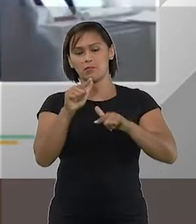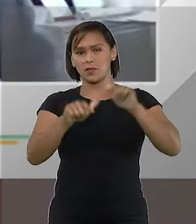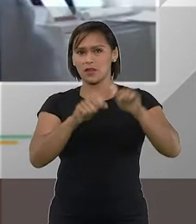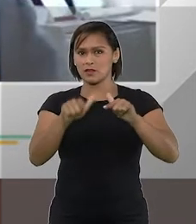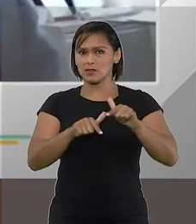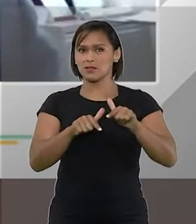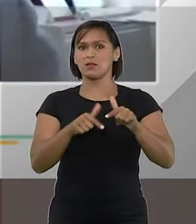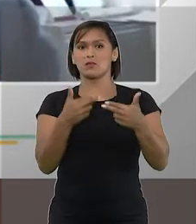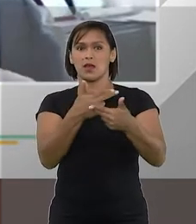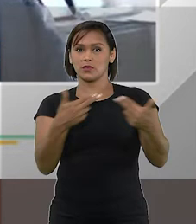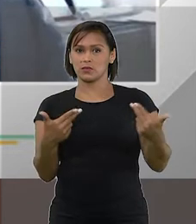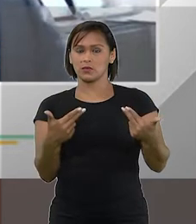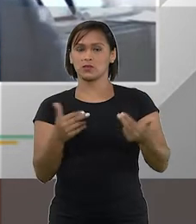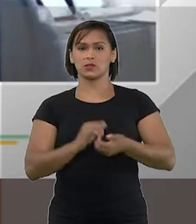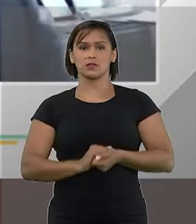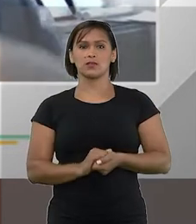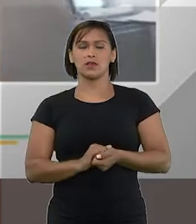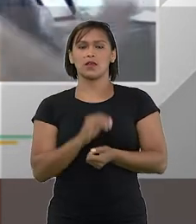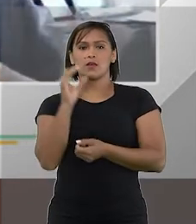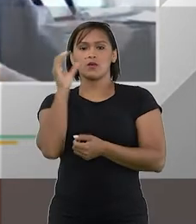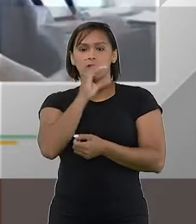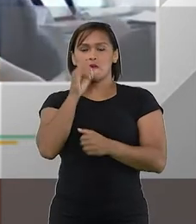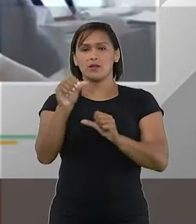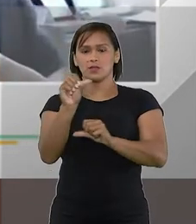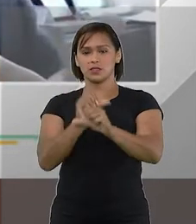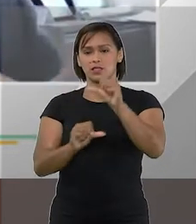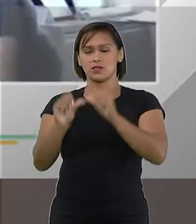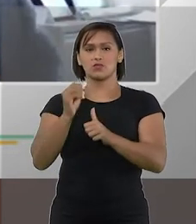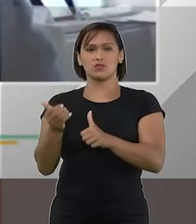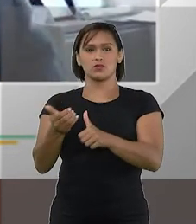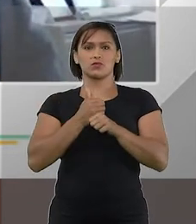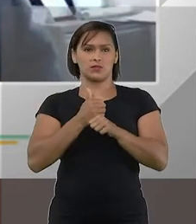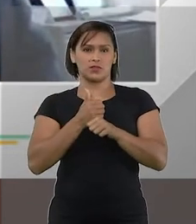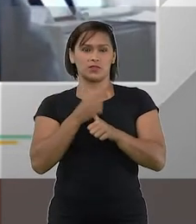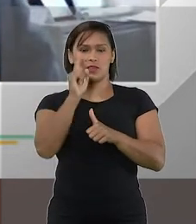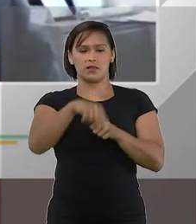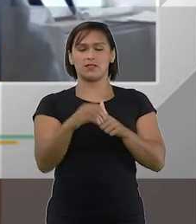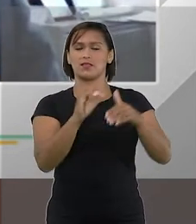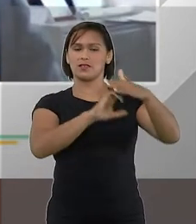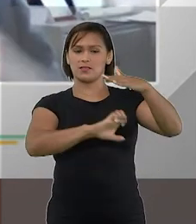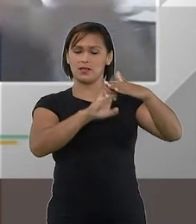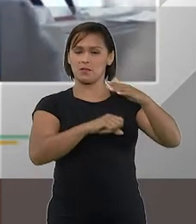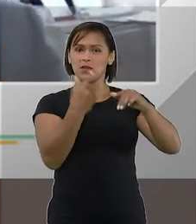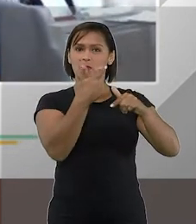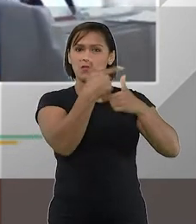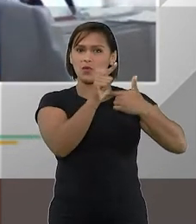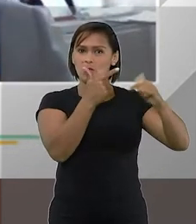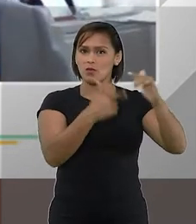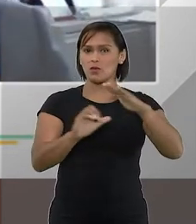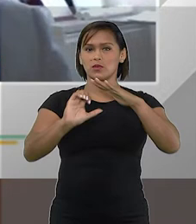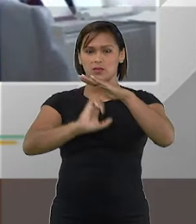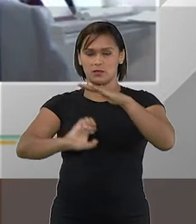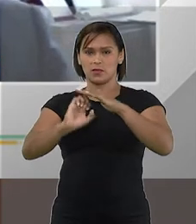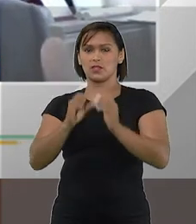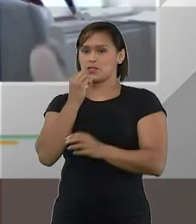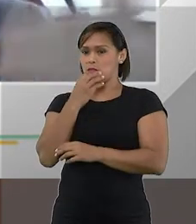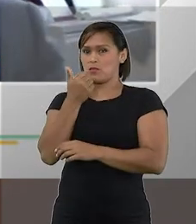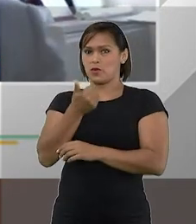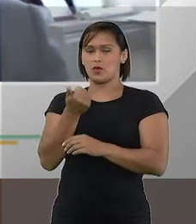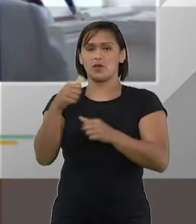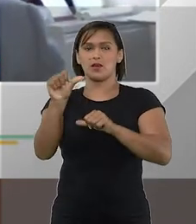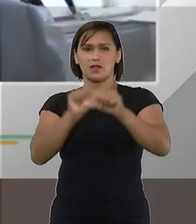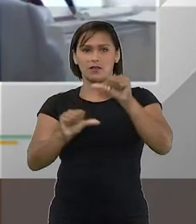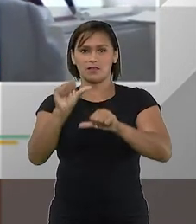empregos, os serviços, produtos? Pela rápida substituição dessa empresa inviável por outra empresa viável,